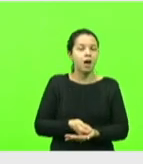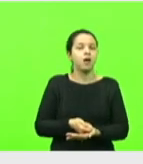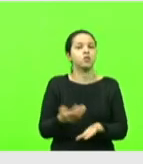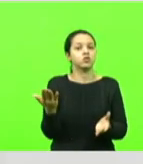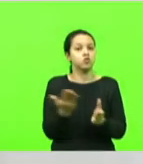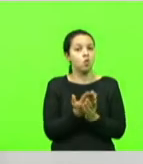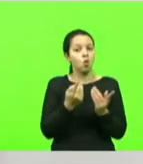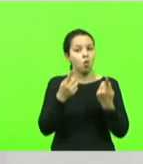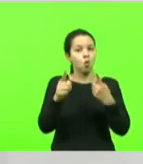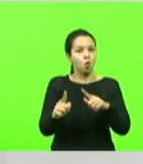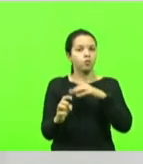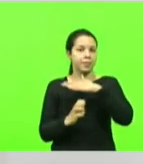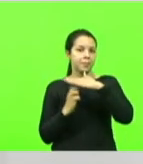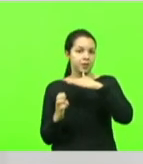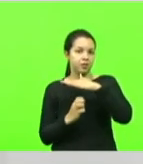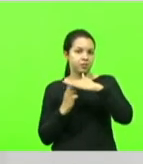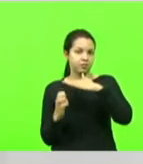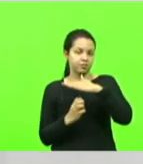cobrados.